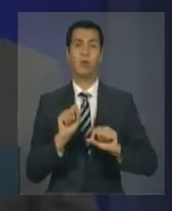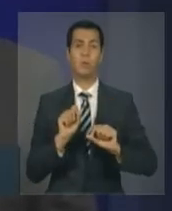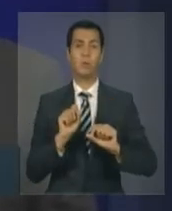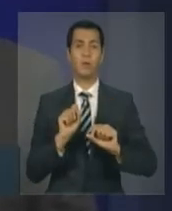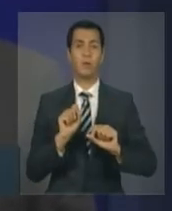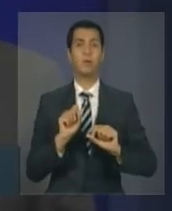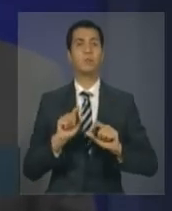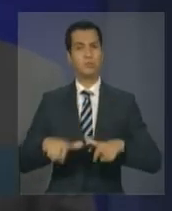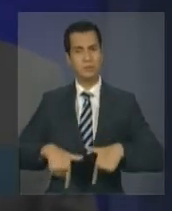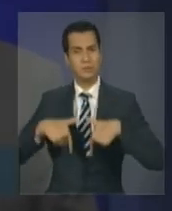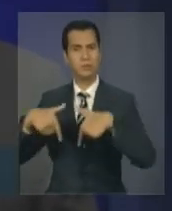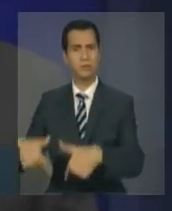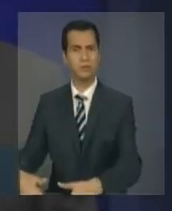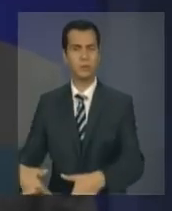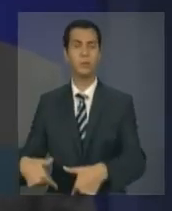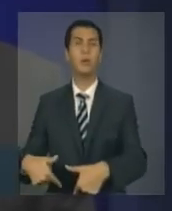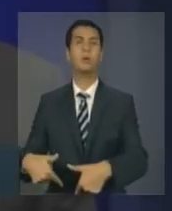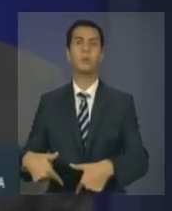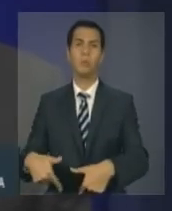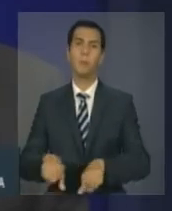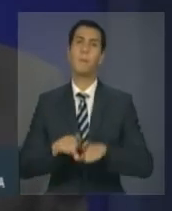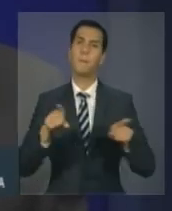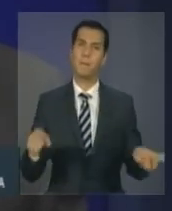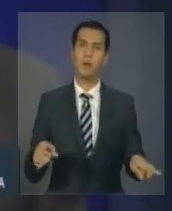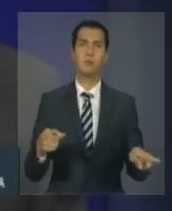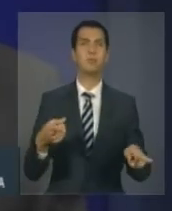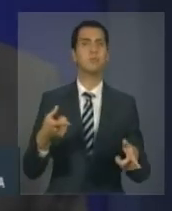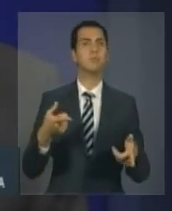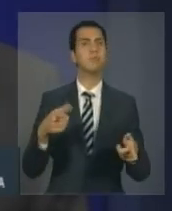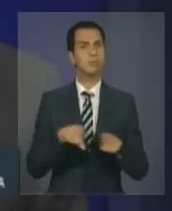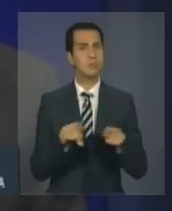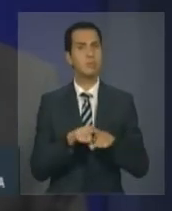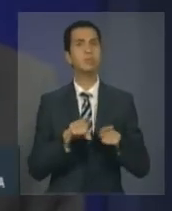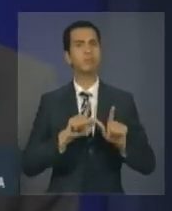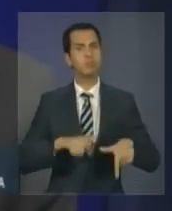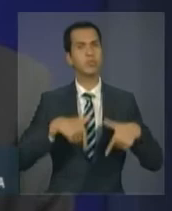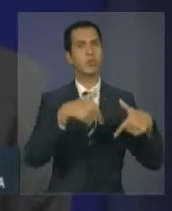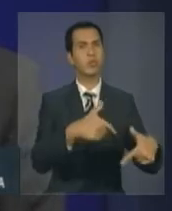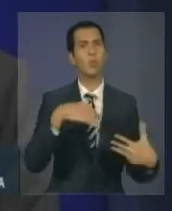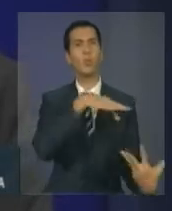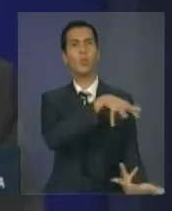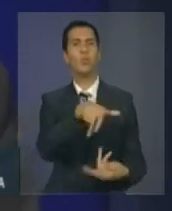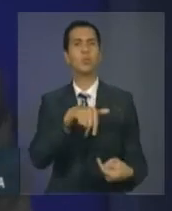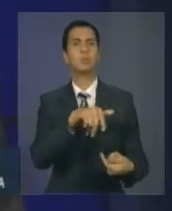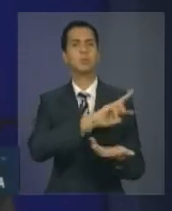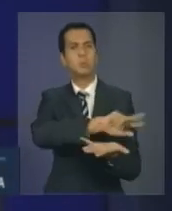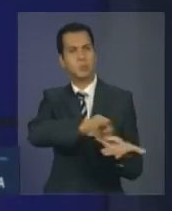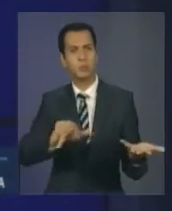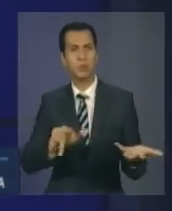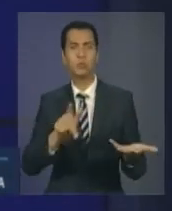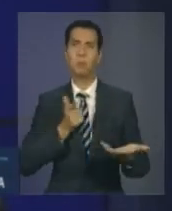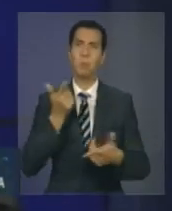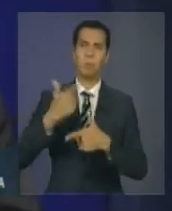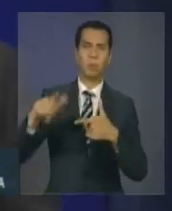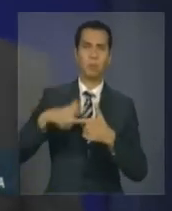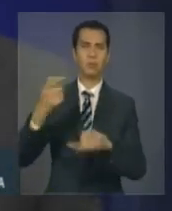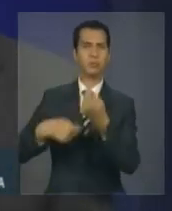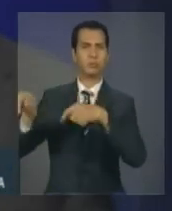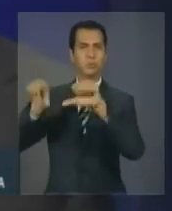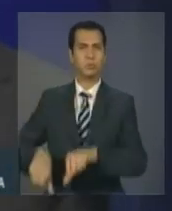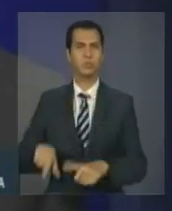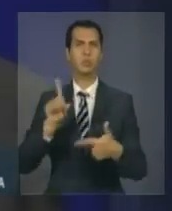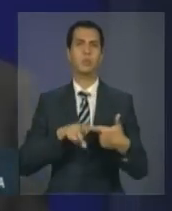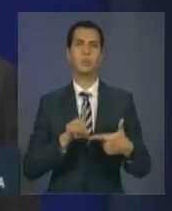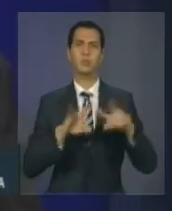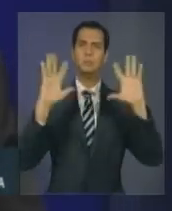bilaterais, mas também com desafios globais, sejam eles a crise financeira, alterações climáticas,